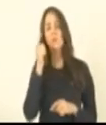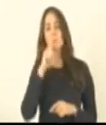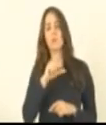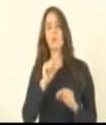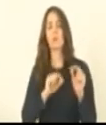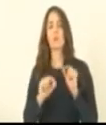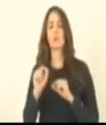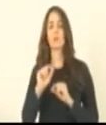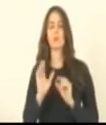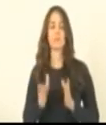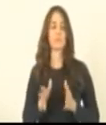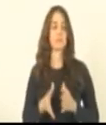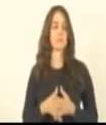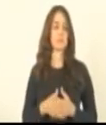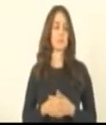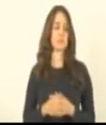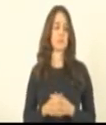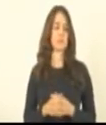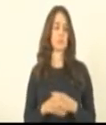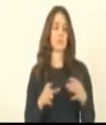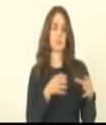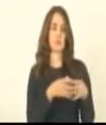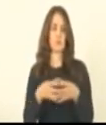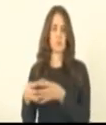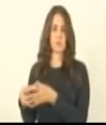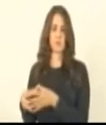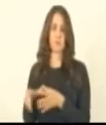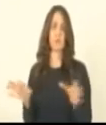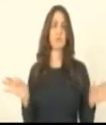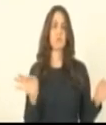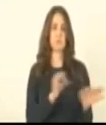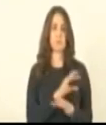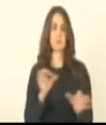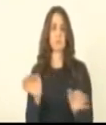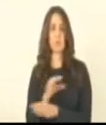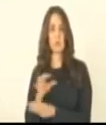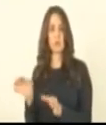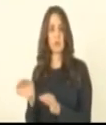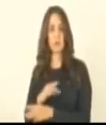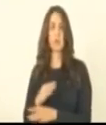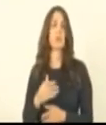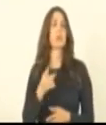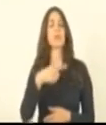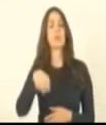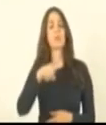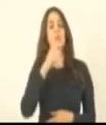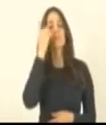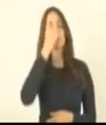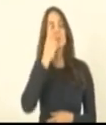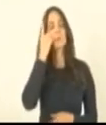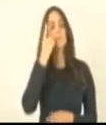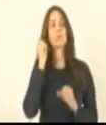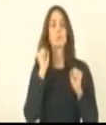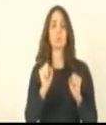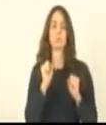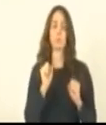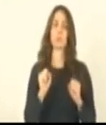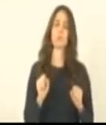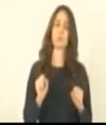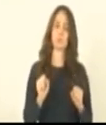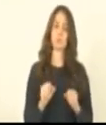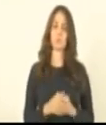a composição das comissões pronta para que todos os parlamentares possam fazer